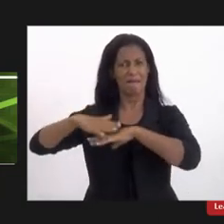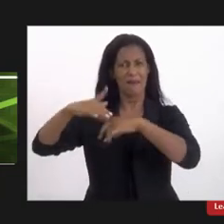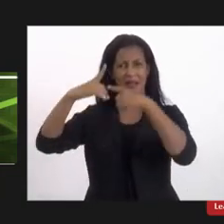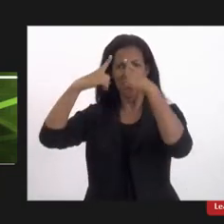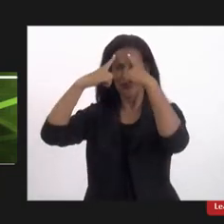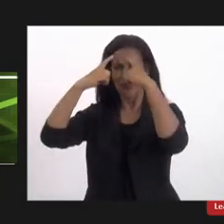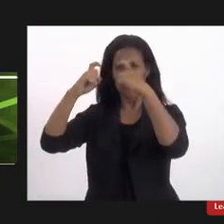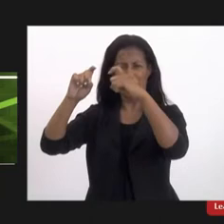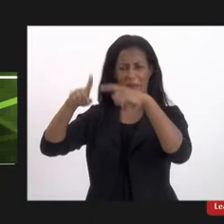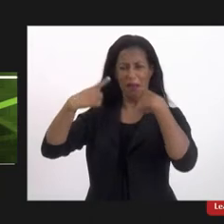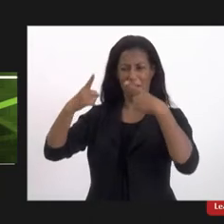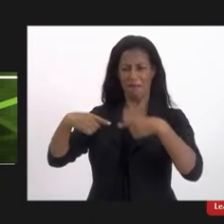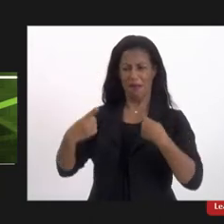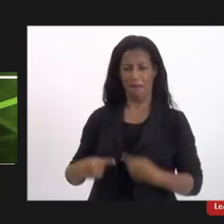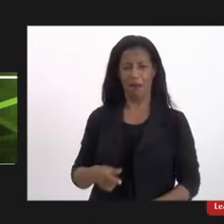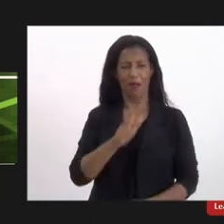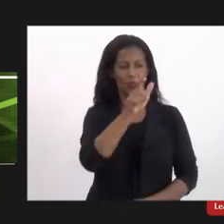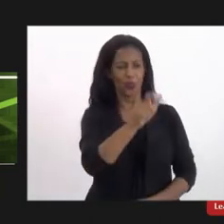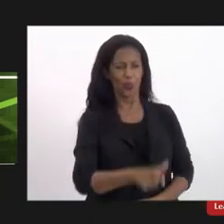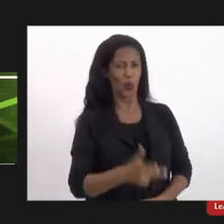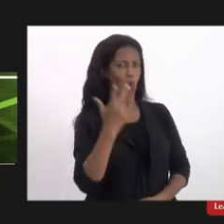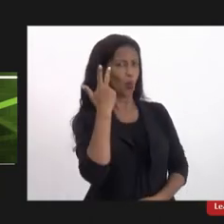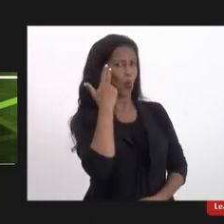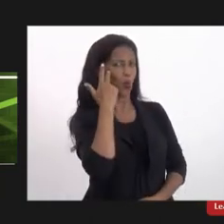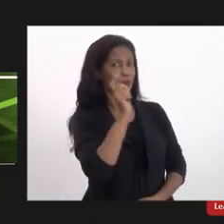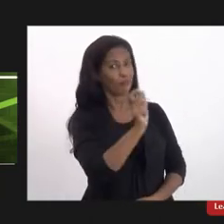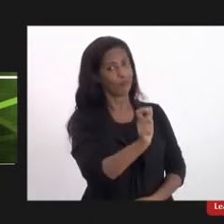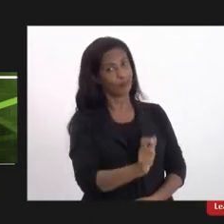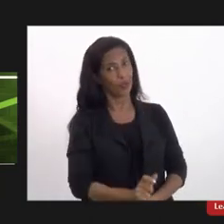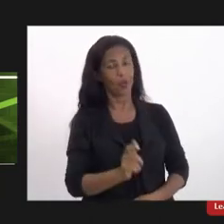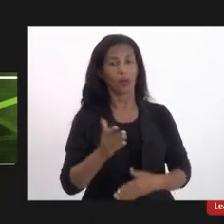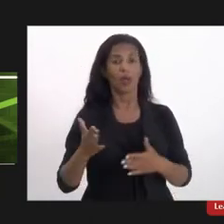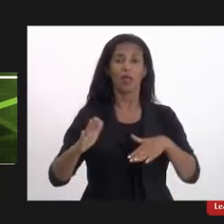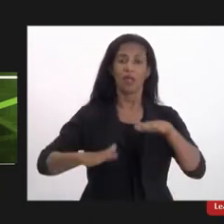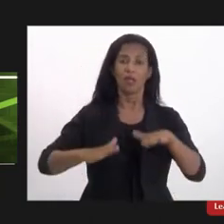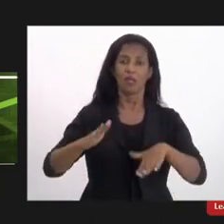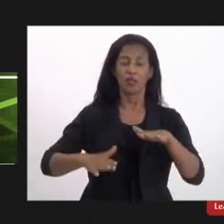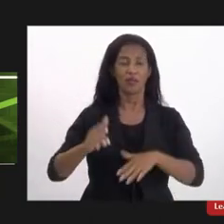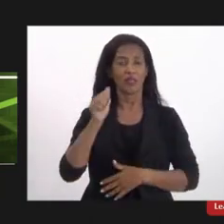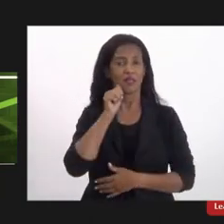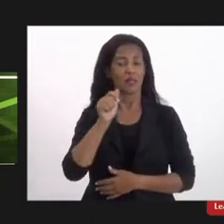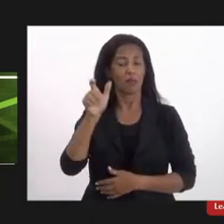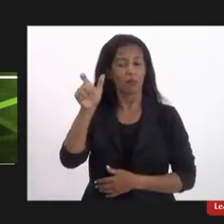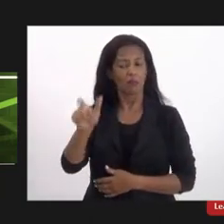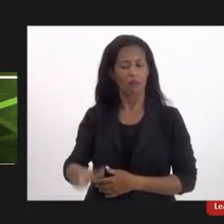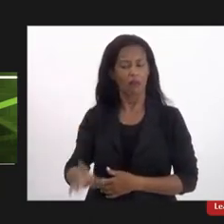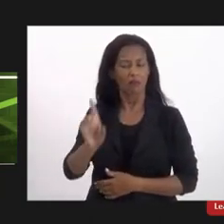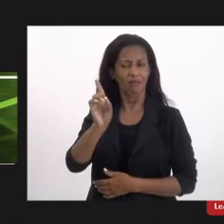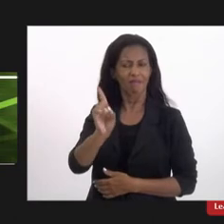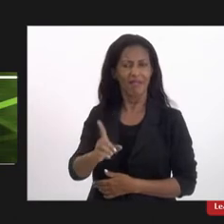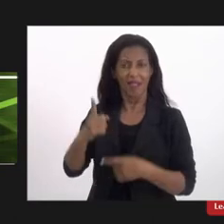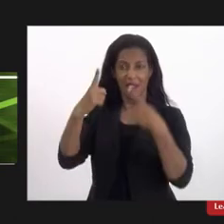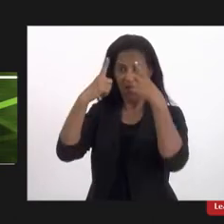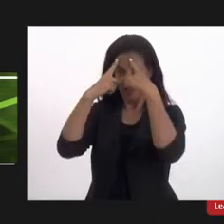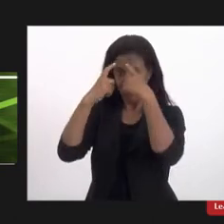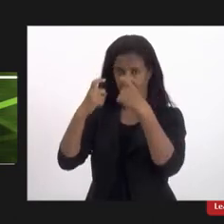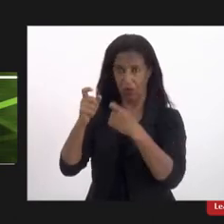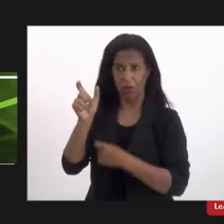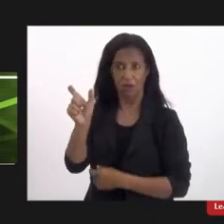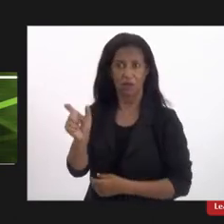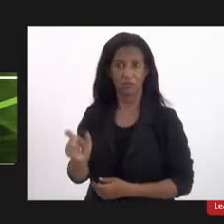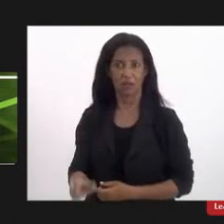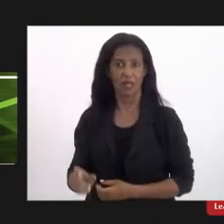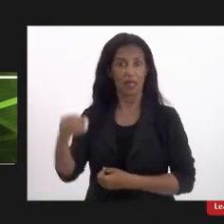as mulheres sem deficiência né e muitas vezes a mulher com deficiência é violentada